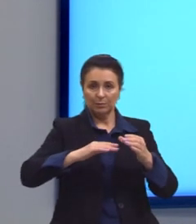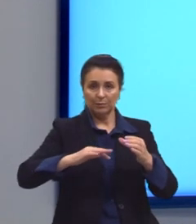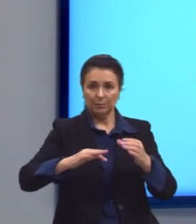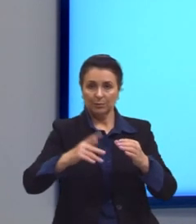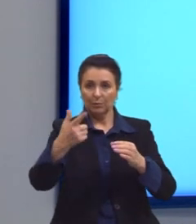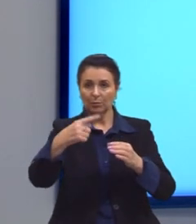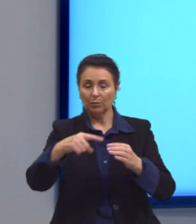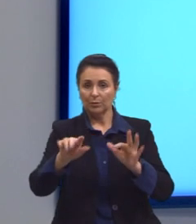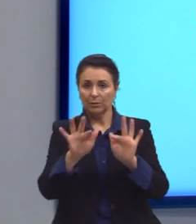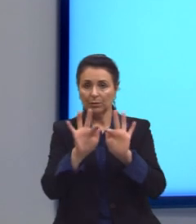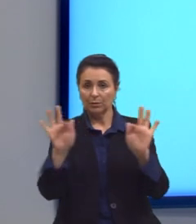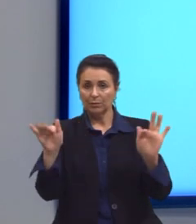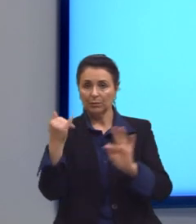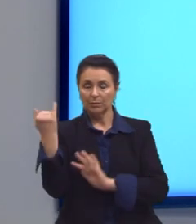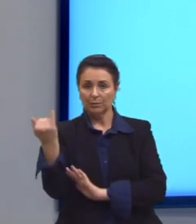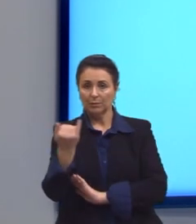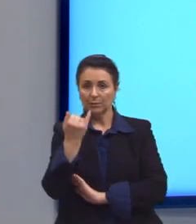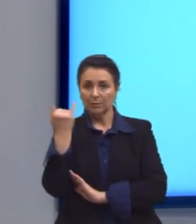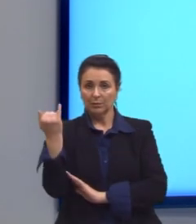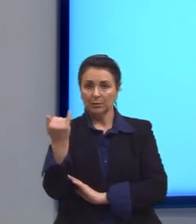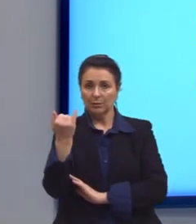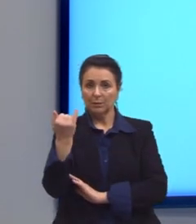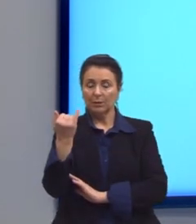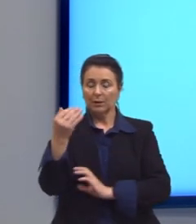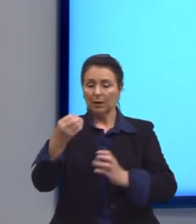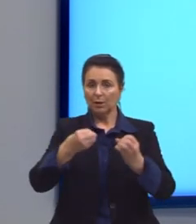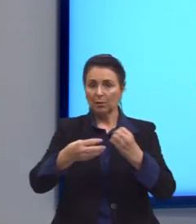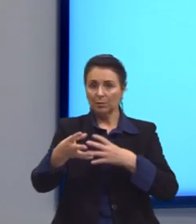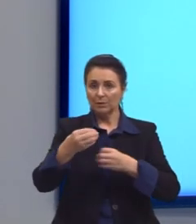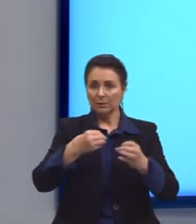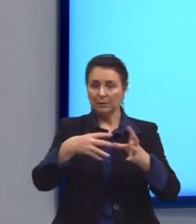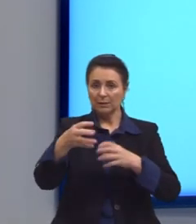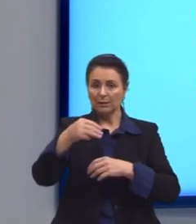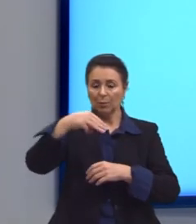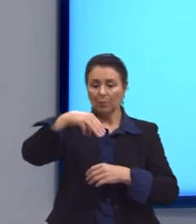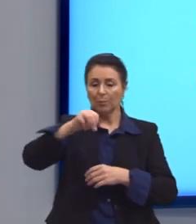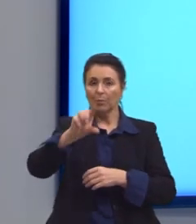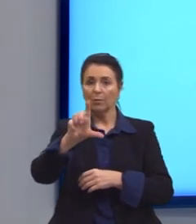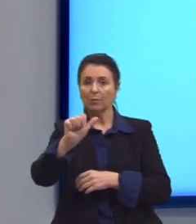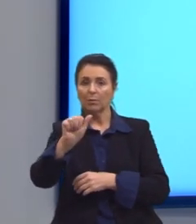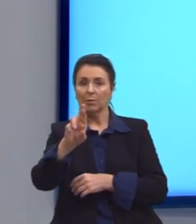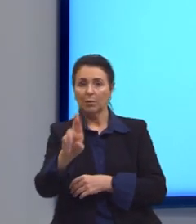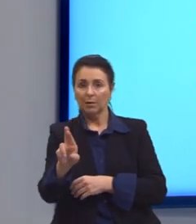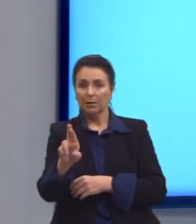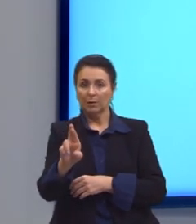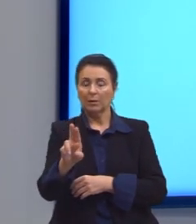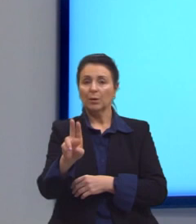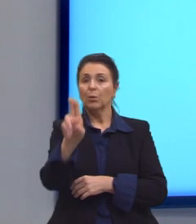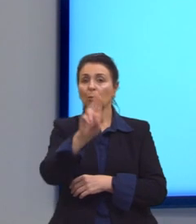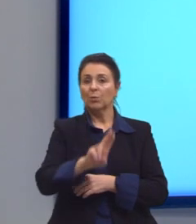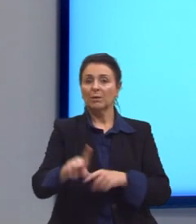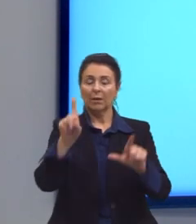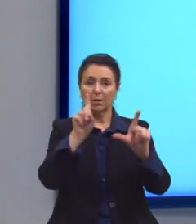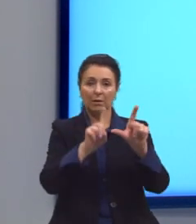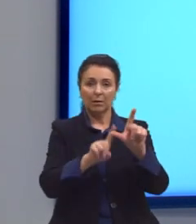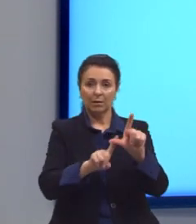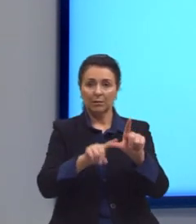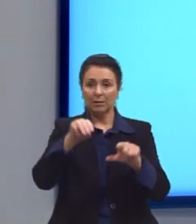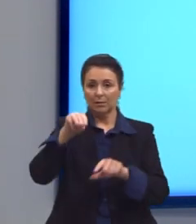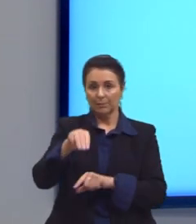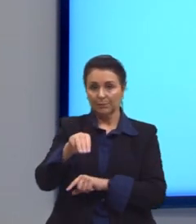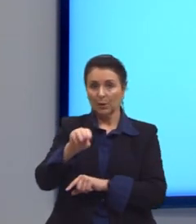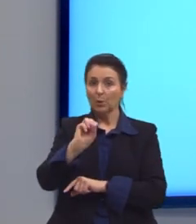Outra fórmula importante é da concentração molar, que é representada pela letra M, ou molaridade.